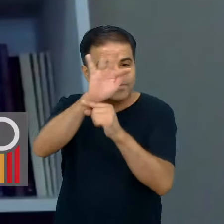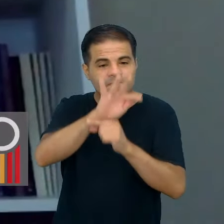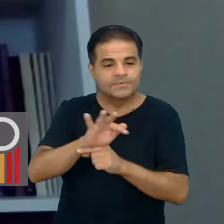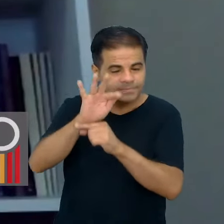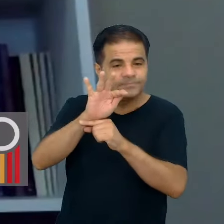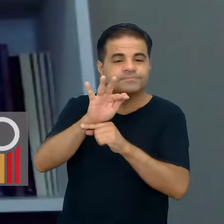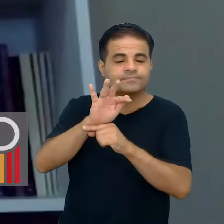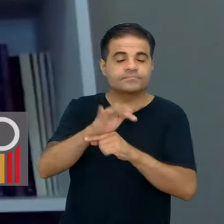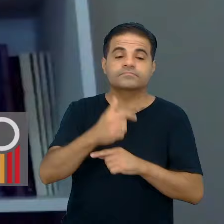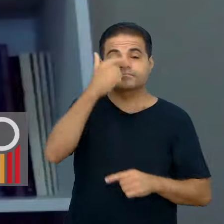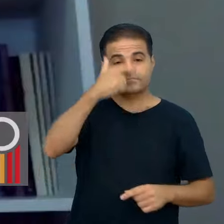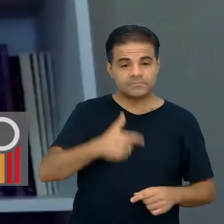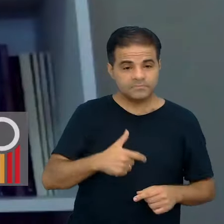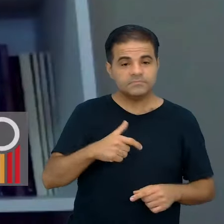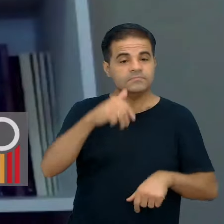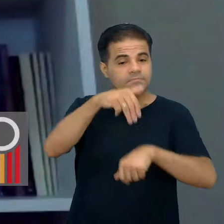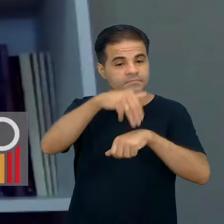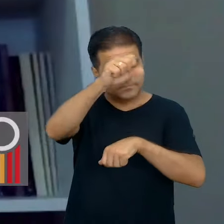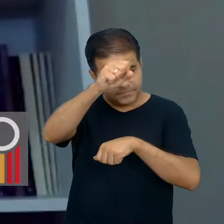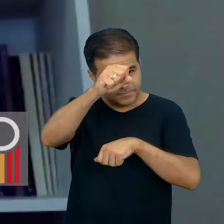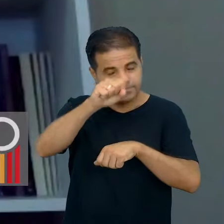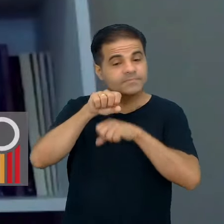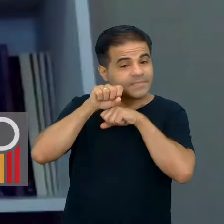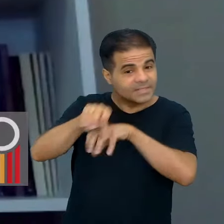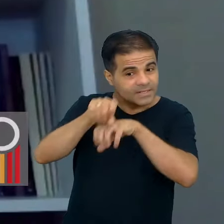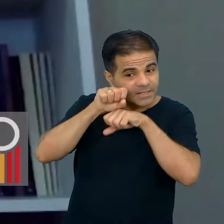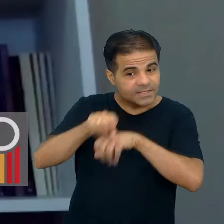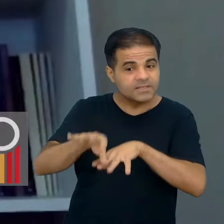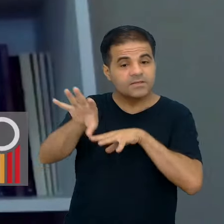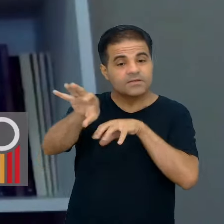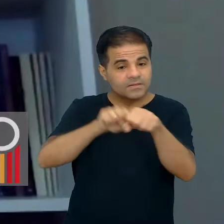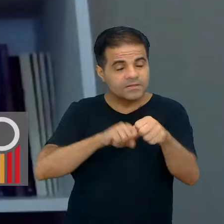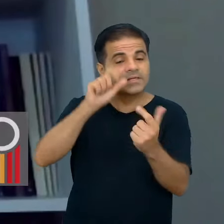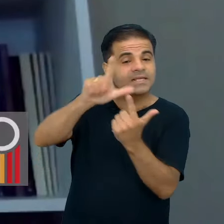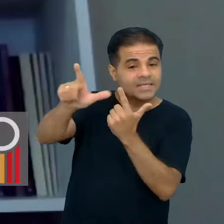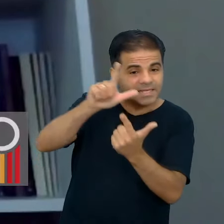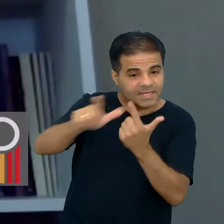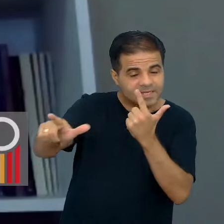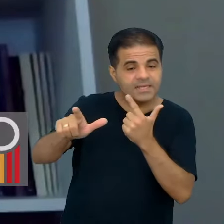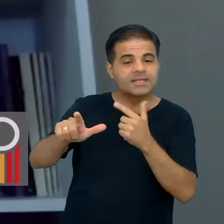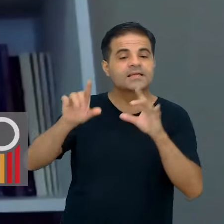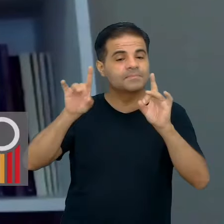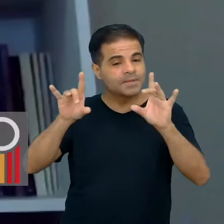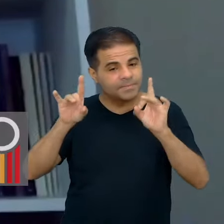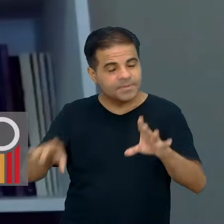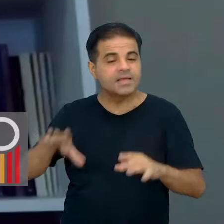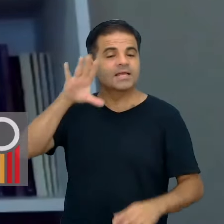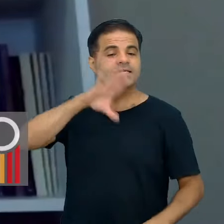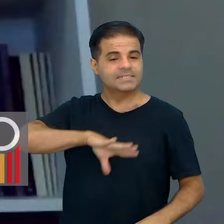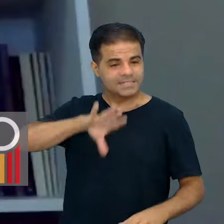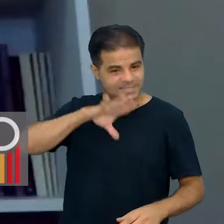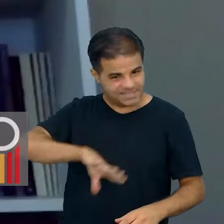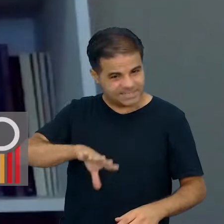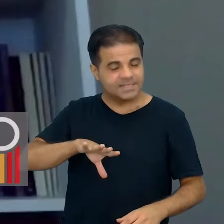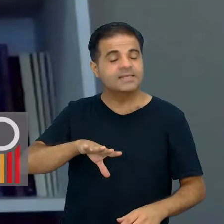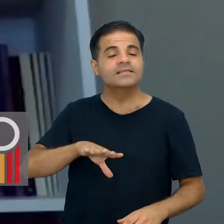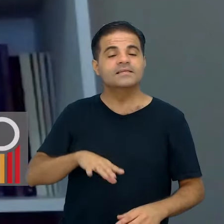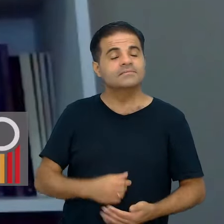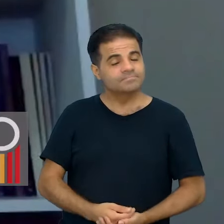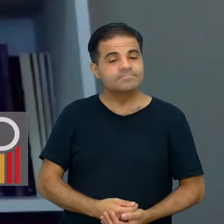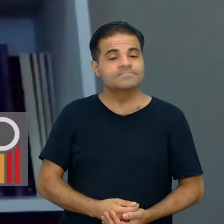superior. Eu tenho o mestrado em educação, sou formada em letras, especialista em língua portuguesa também